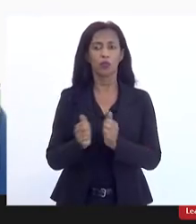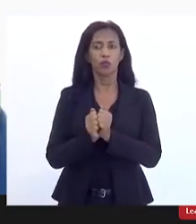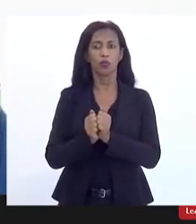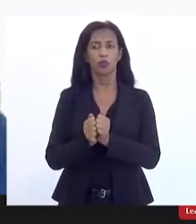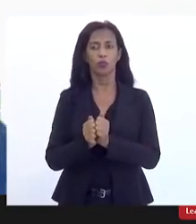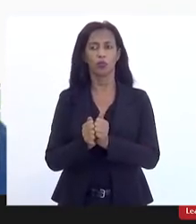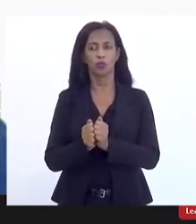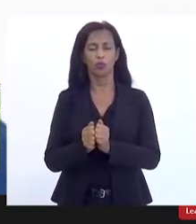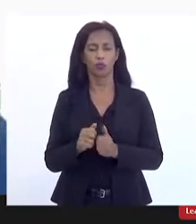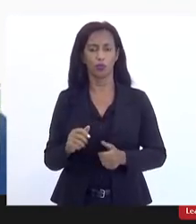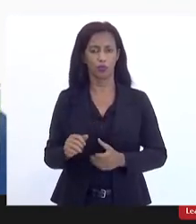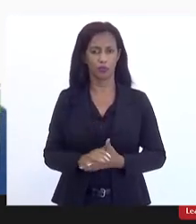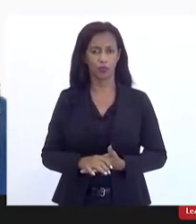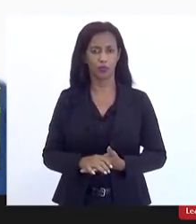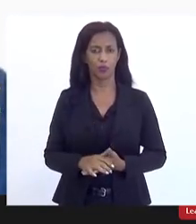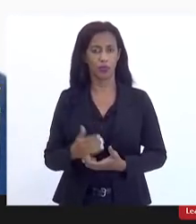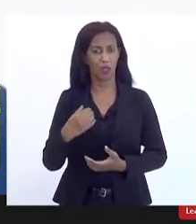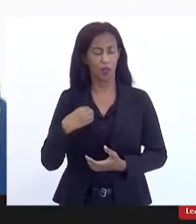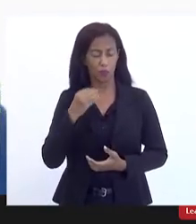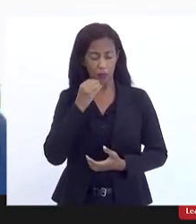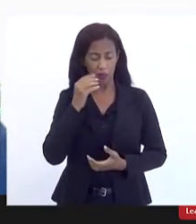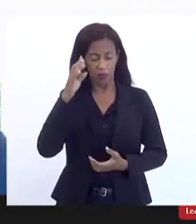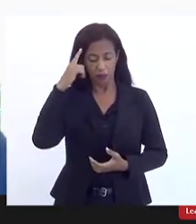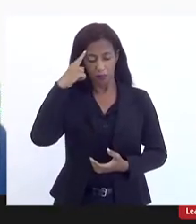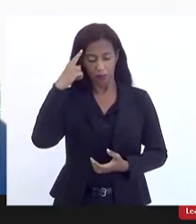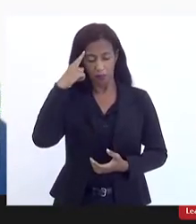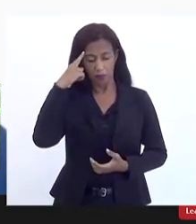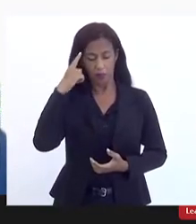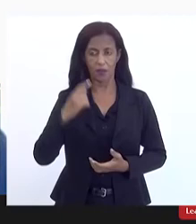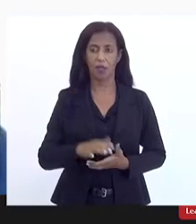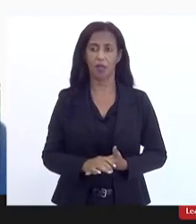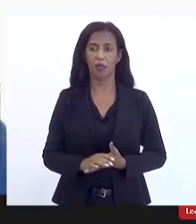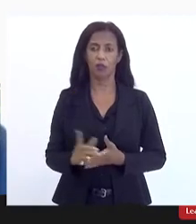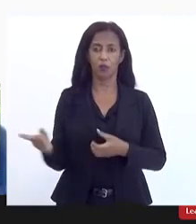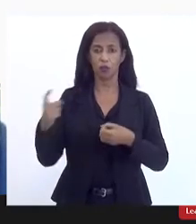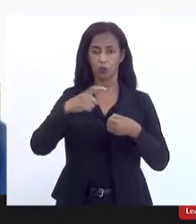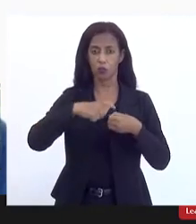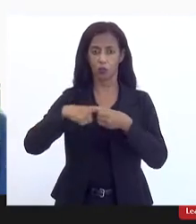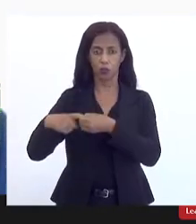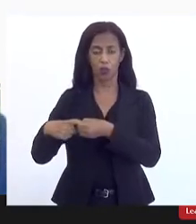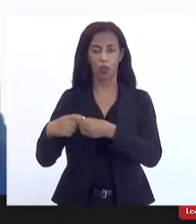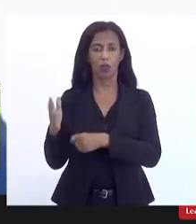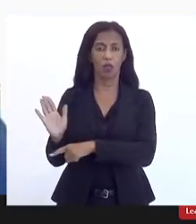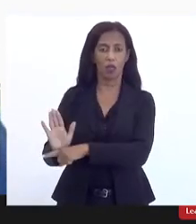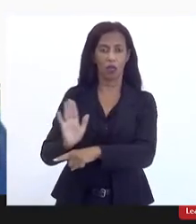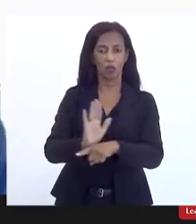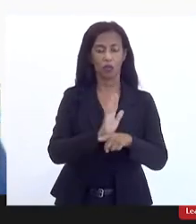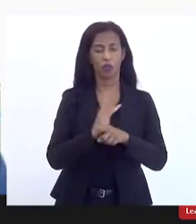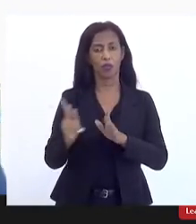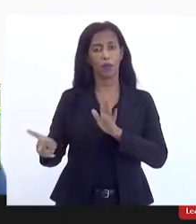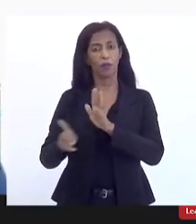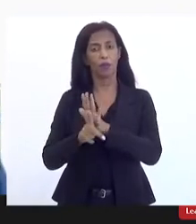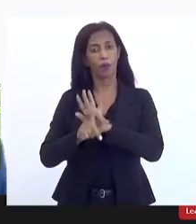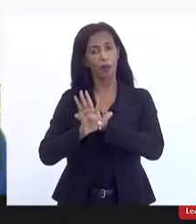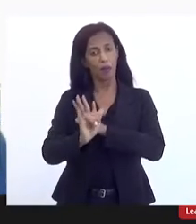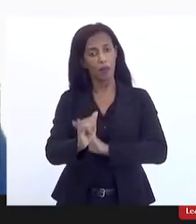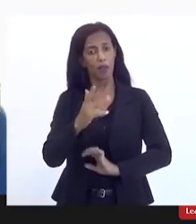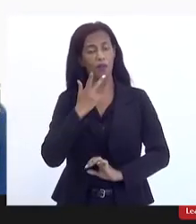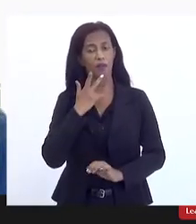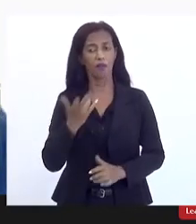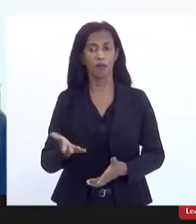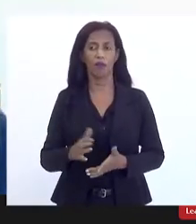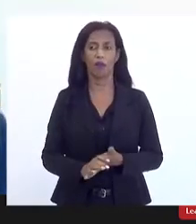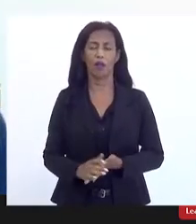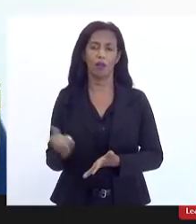com o município de Plineral então poderia ser pensado um consórcio que atendesse isso e a própria lei prevê isso a lei do